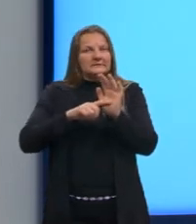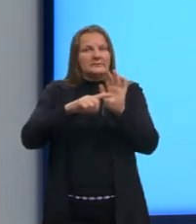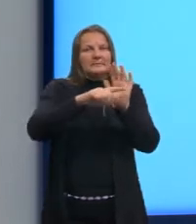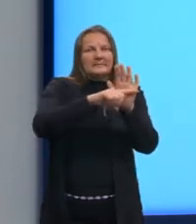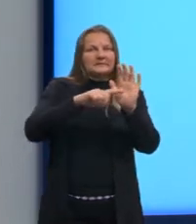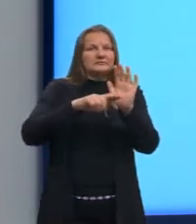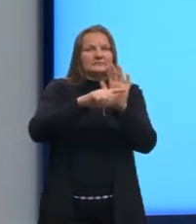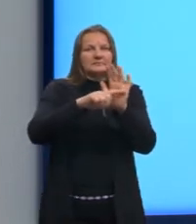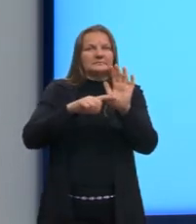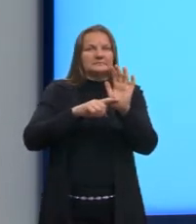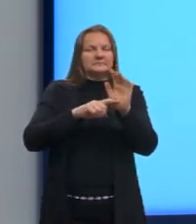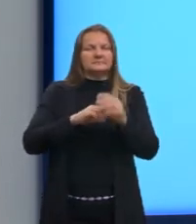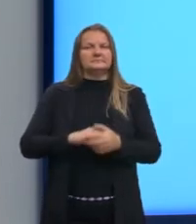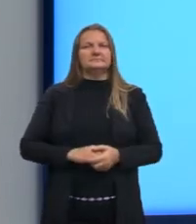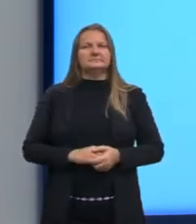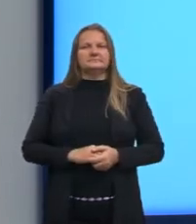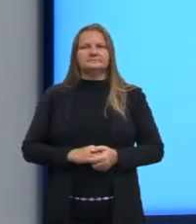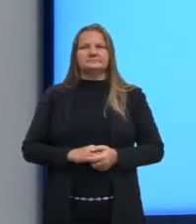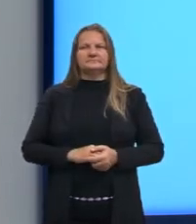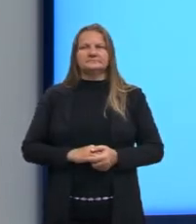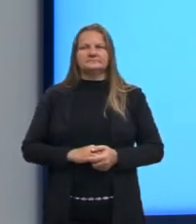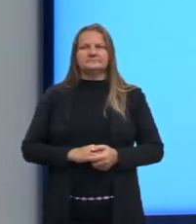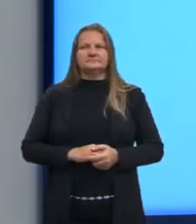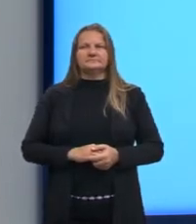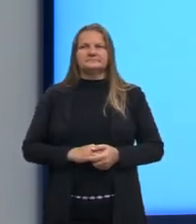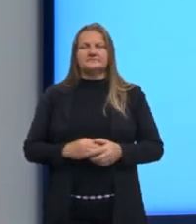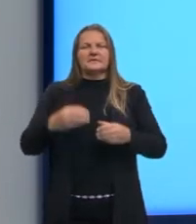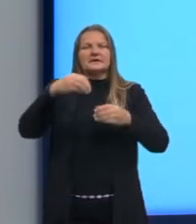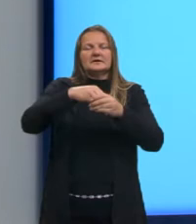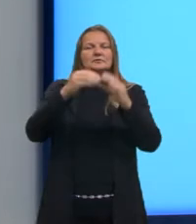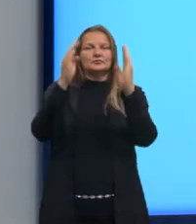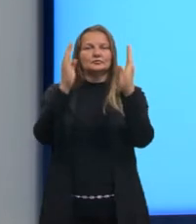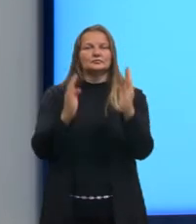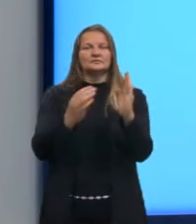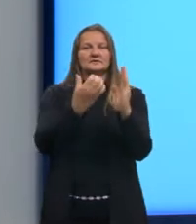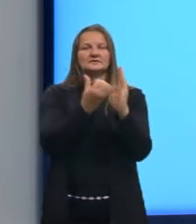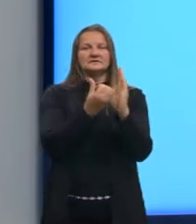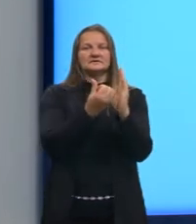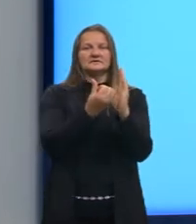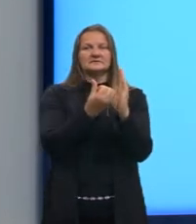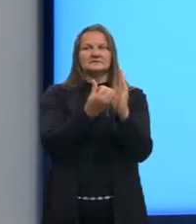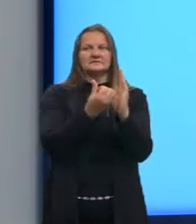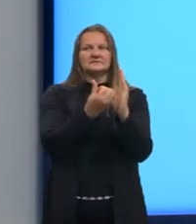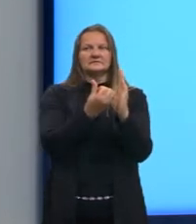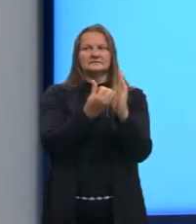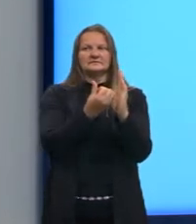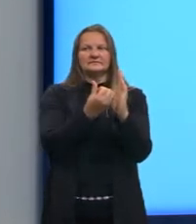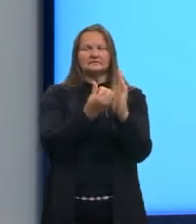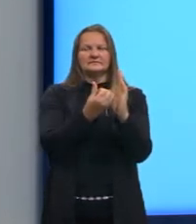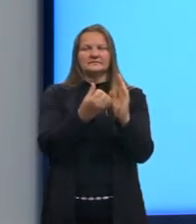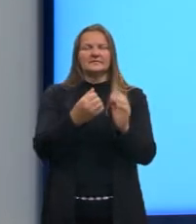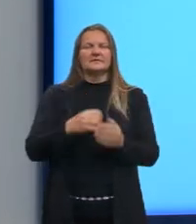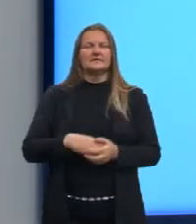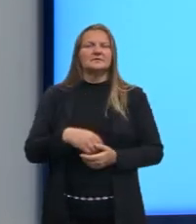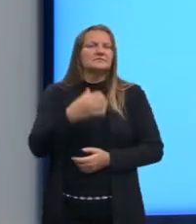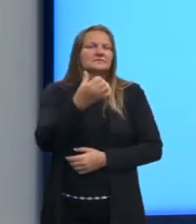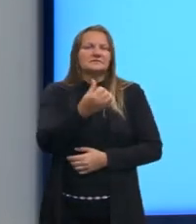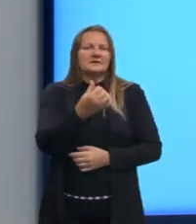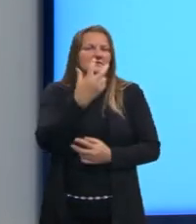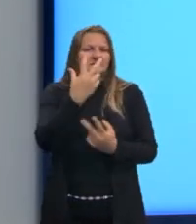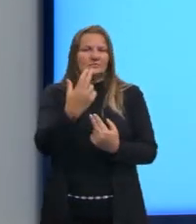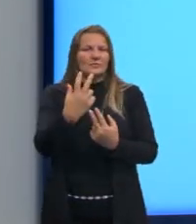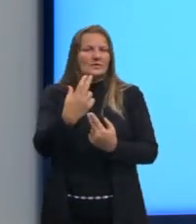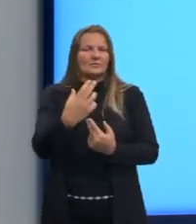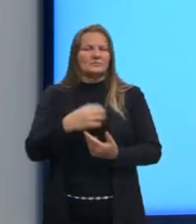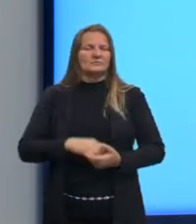em 6, né? Ficaria, então, dentro do módulo 6. E o módulo de um número positivo continua sendo